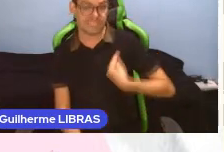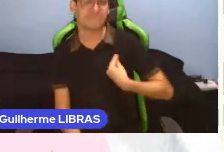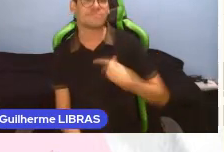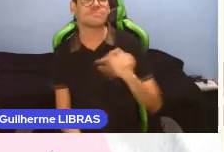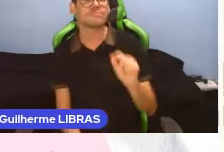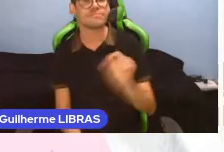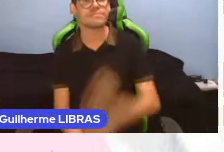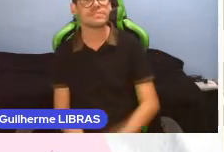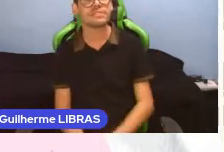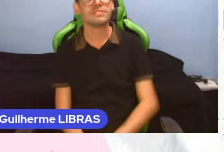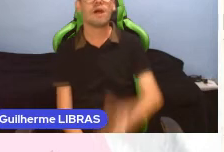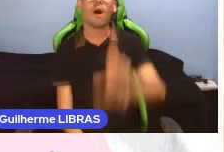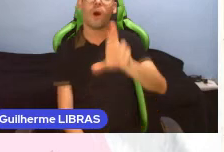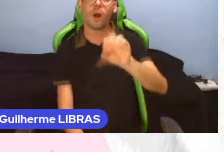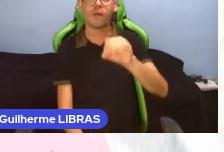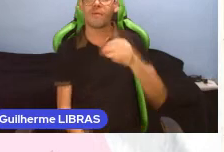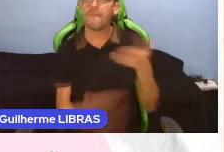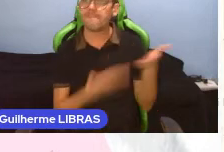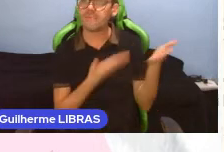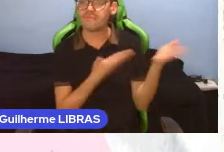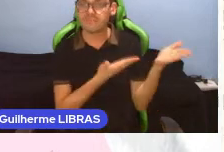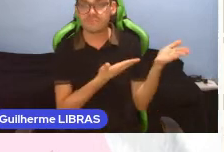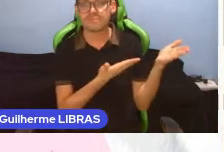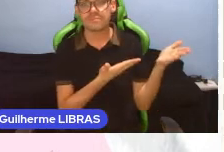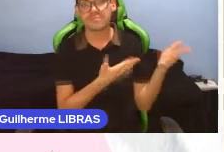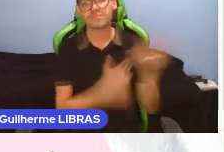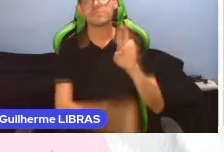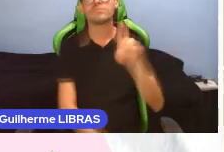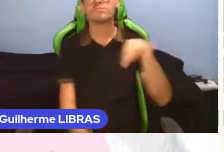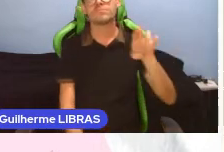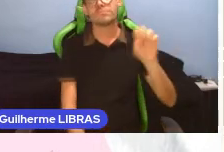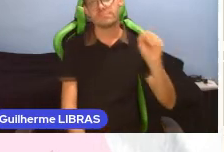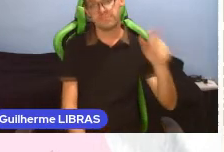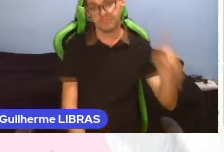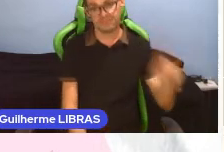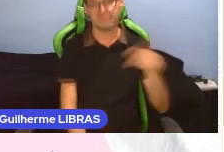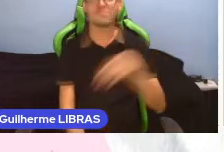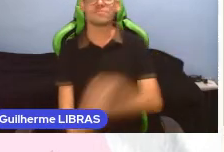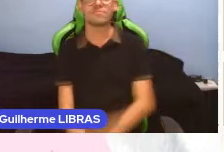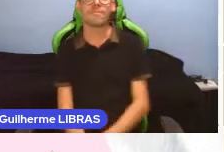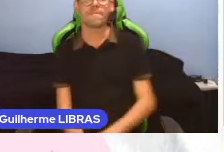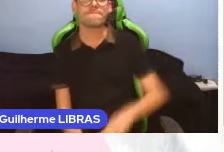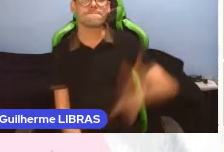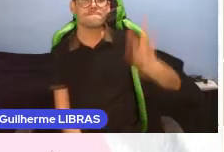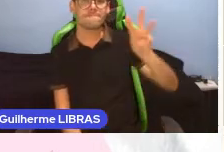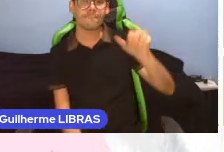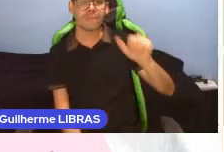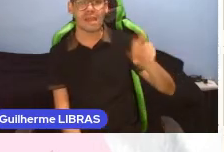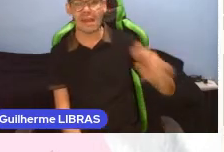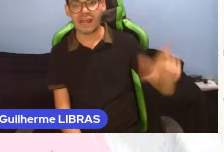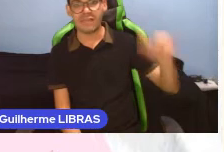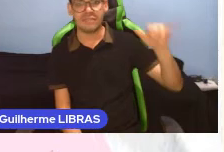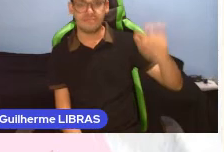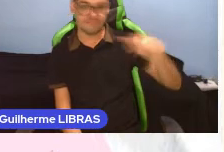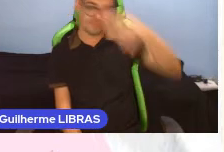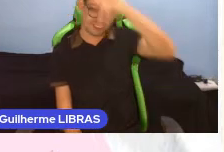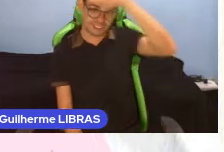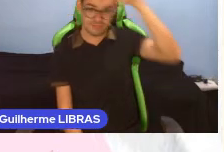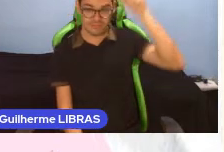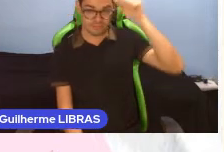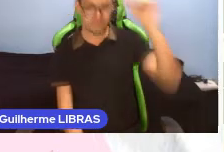Rosa de Fátima Chaloba, da Unesp, Vanderleia Assis, da Rede Municipal de Pernambuizonte,